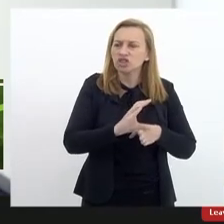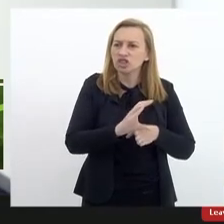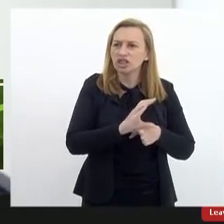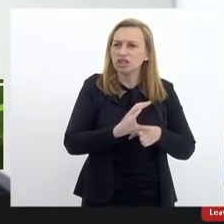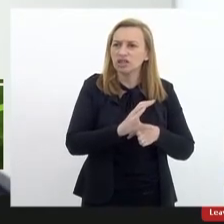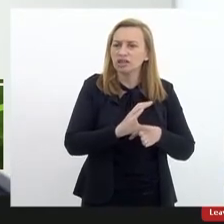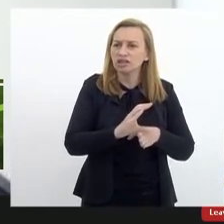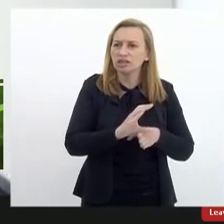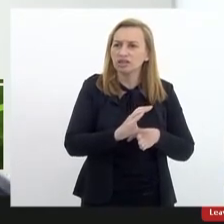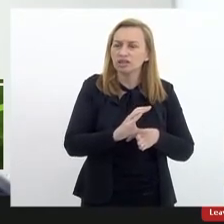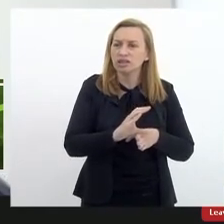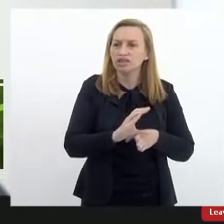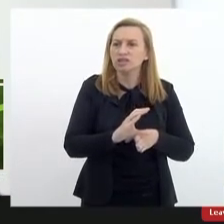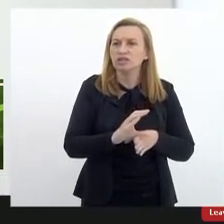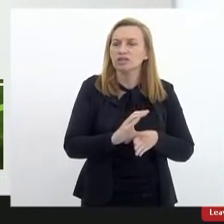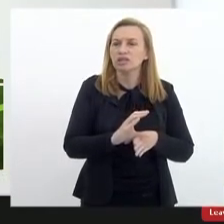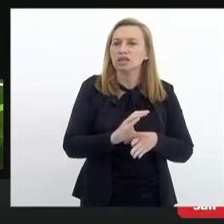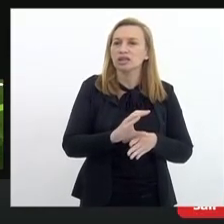boa tarde Jane